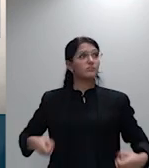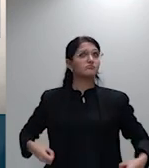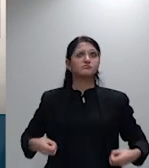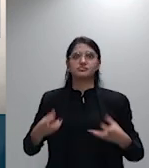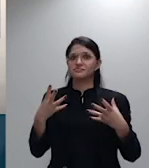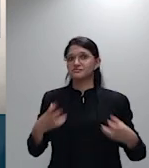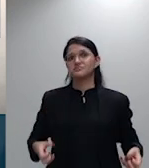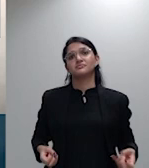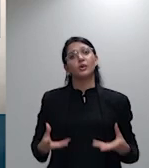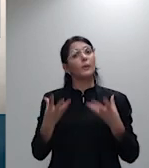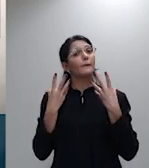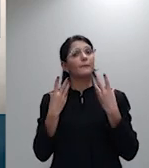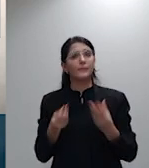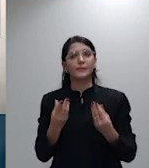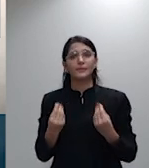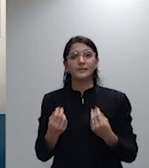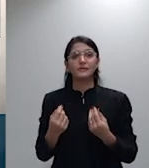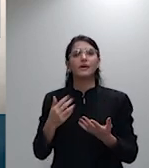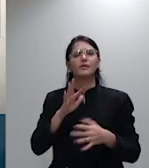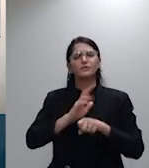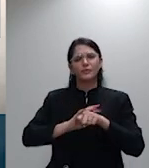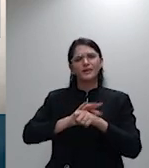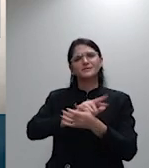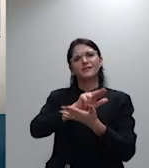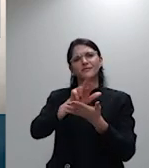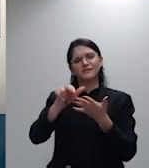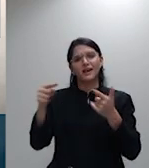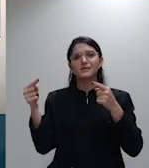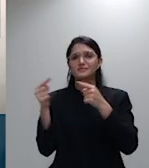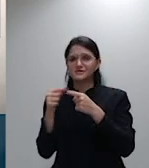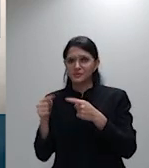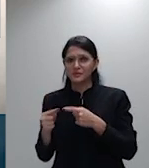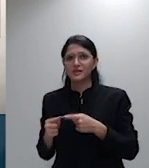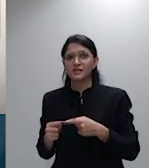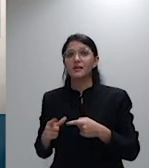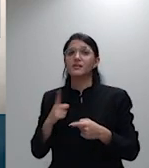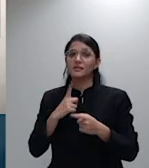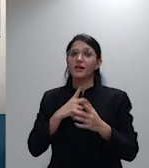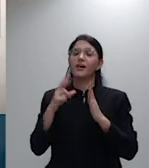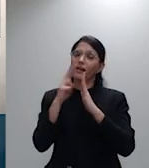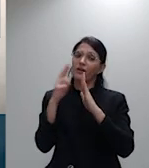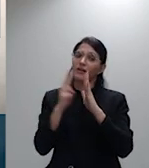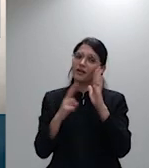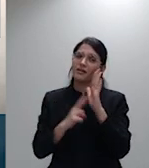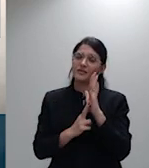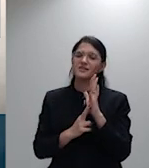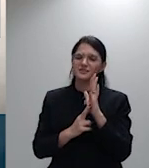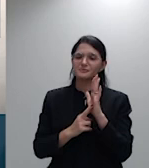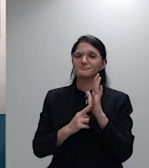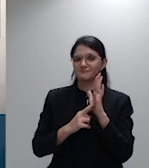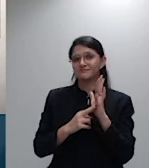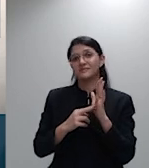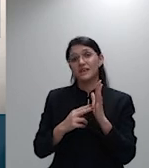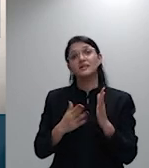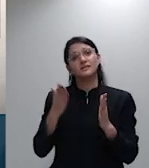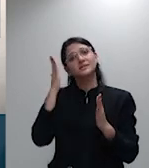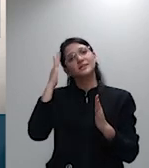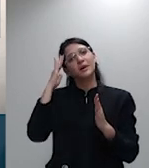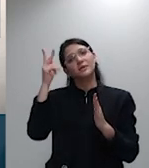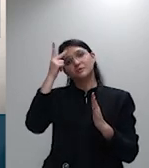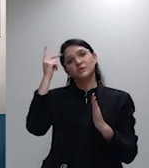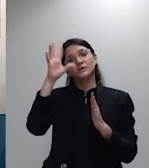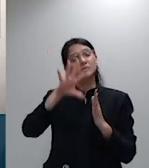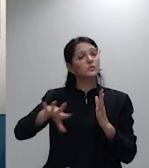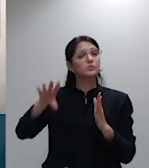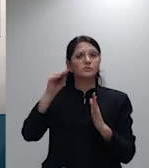é uma regra da experiência comum subministrada pela observação do que ordinariamente acontece está lá no artigo 375 do código